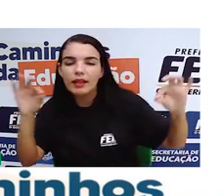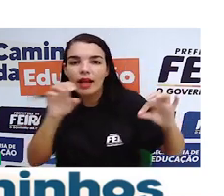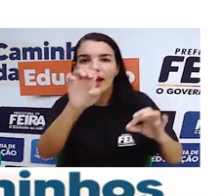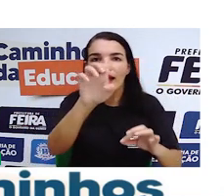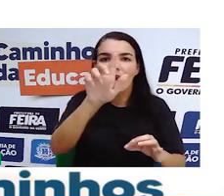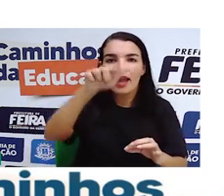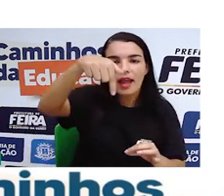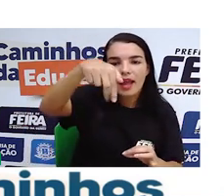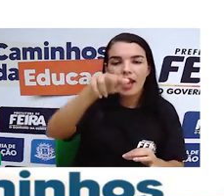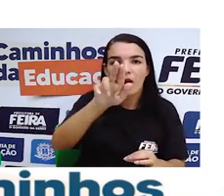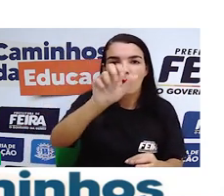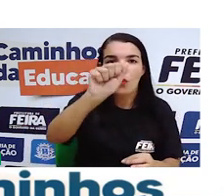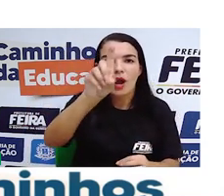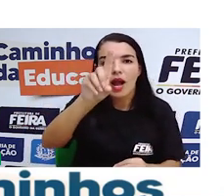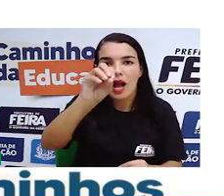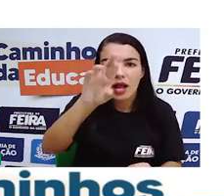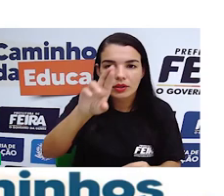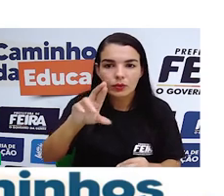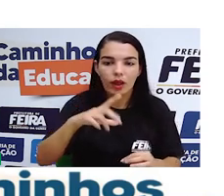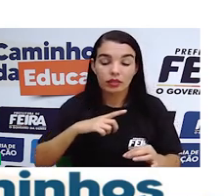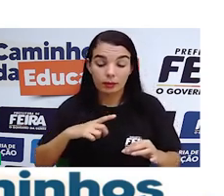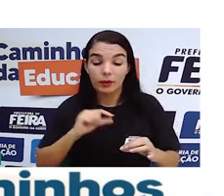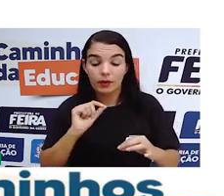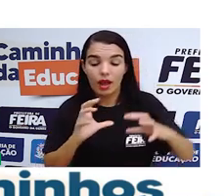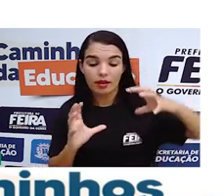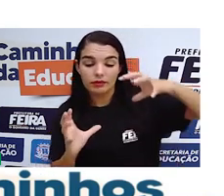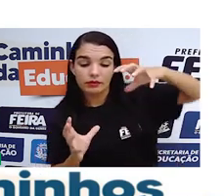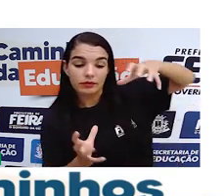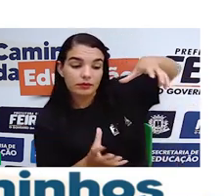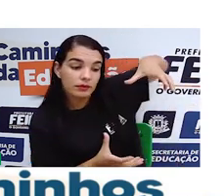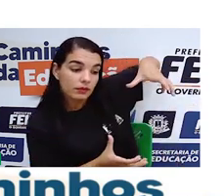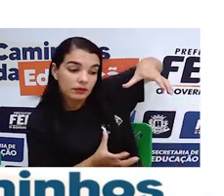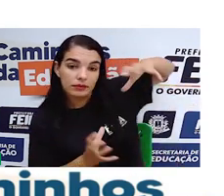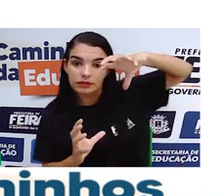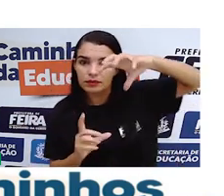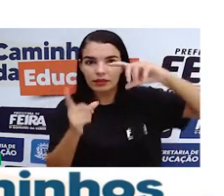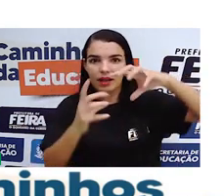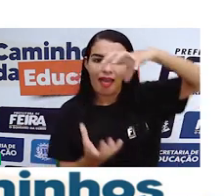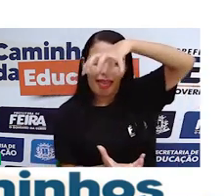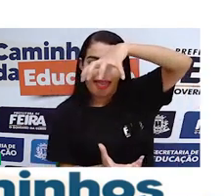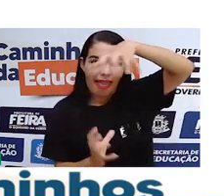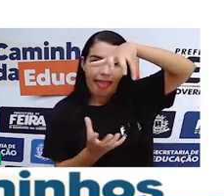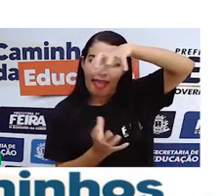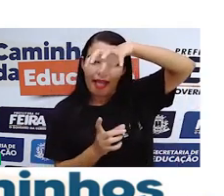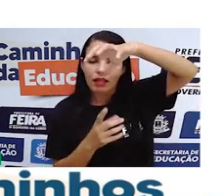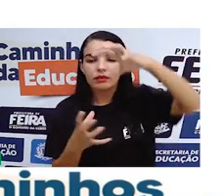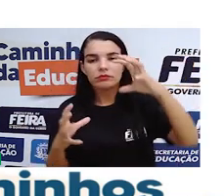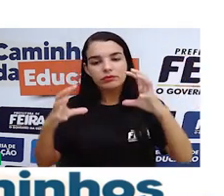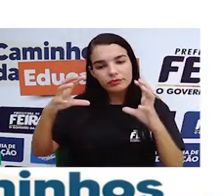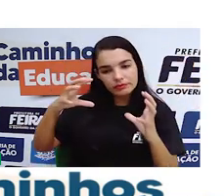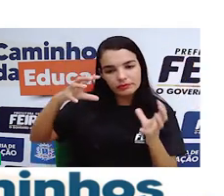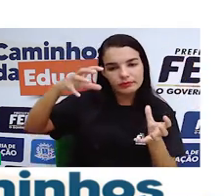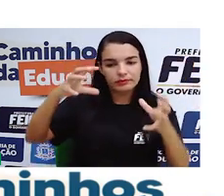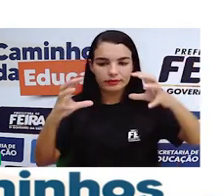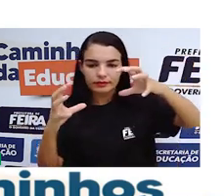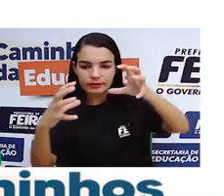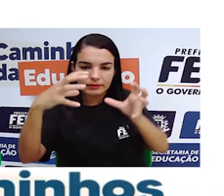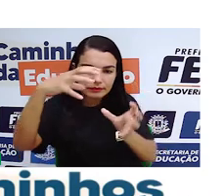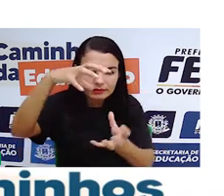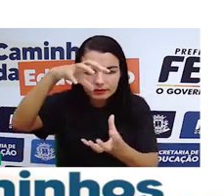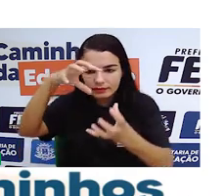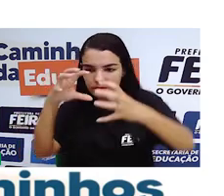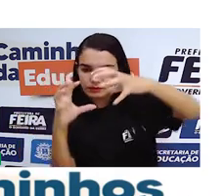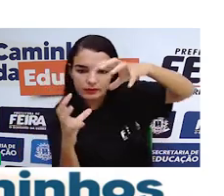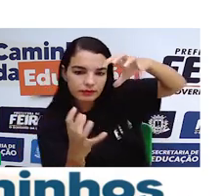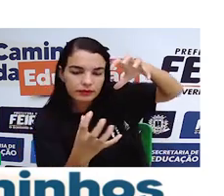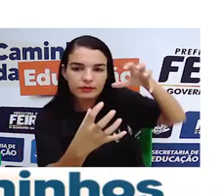a Terra é gira em torno do Sol de forma inclinada e não reta. As estações do ano são quatro, verão,